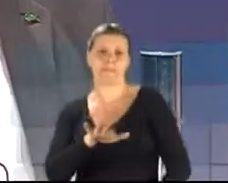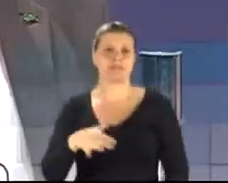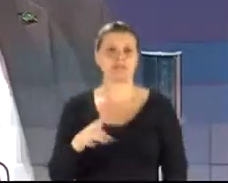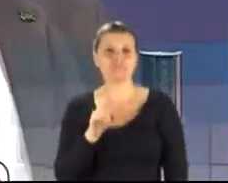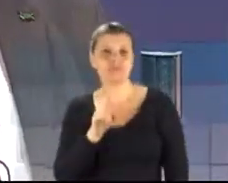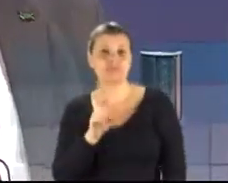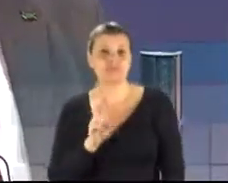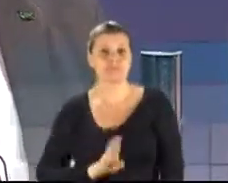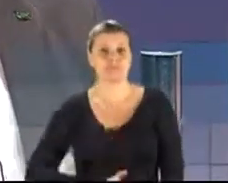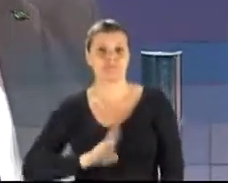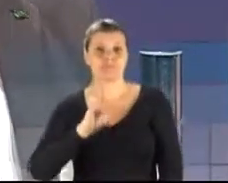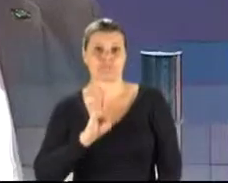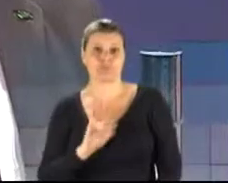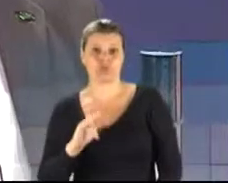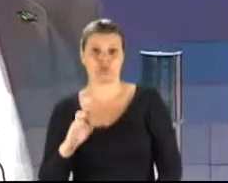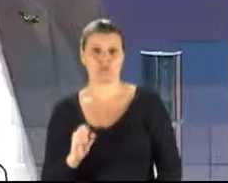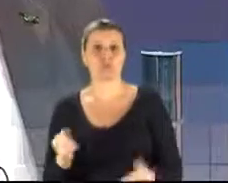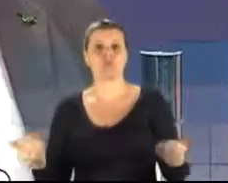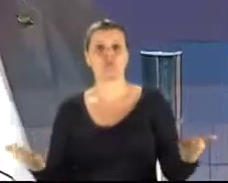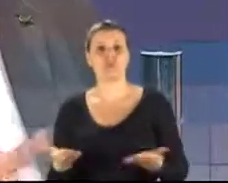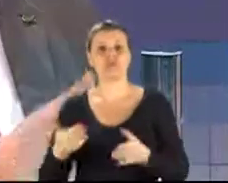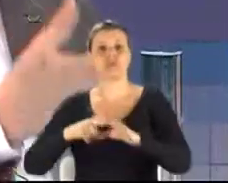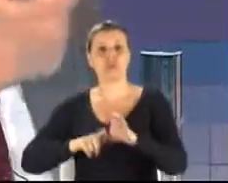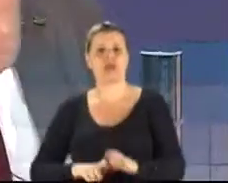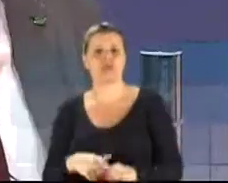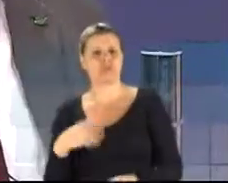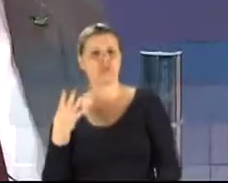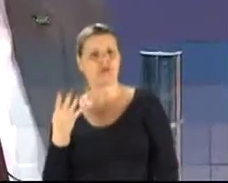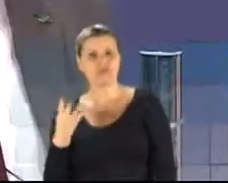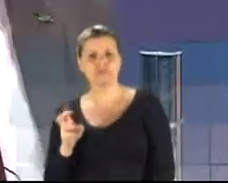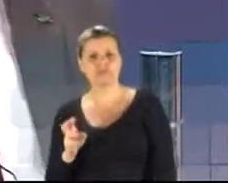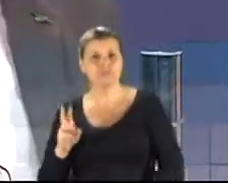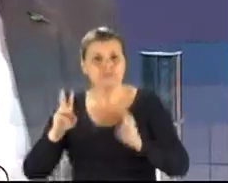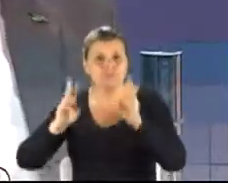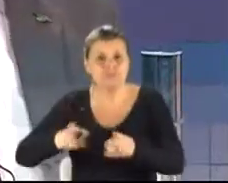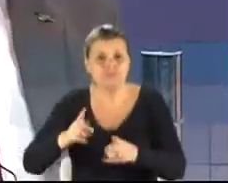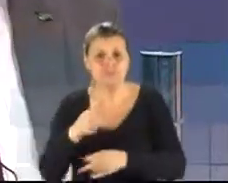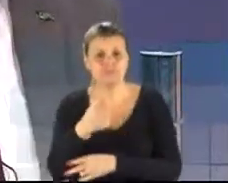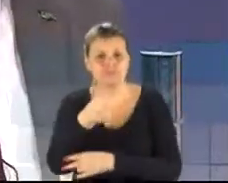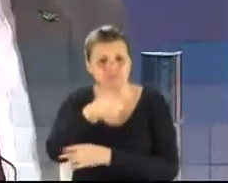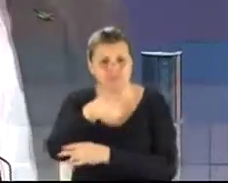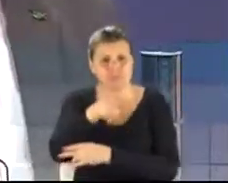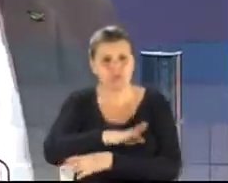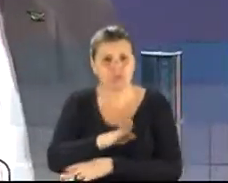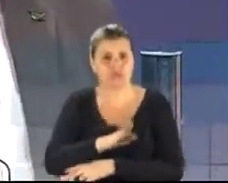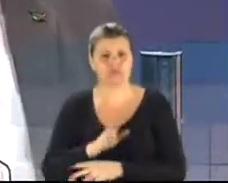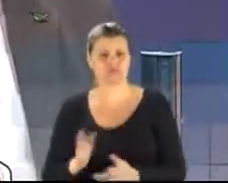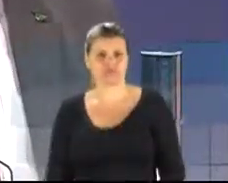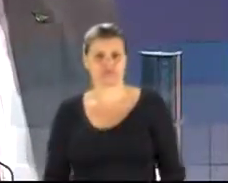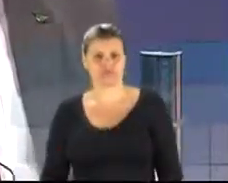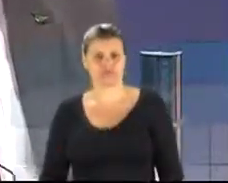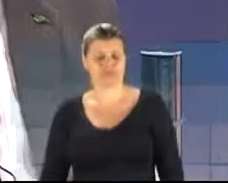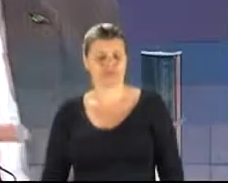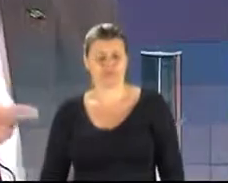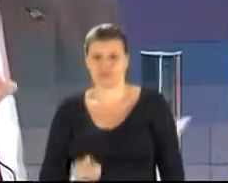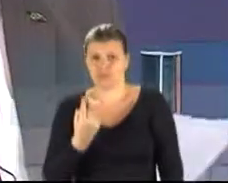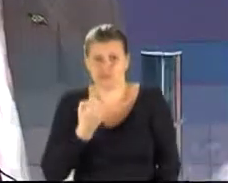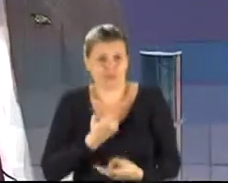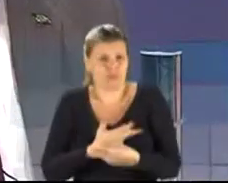e hoje devemos R$ 45 bilhões, pelo mesmo dinheiro, pela mesma dívida. Isso é uma coisa